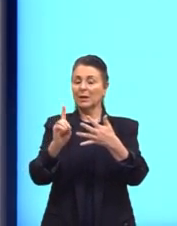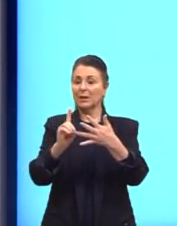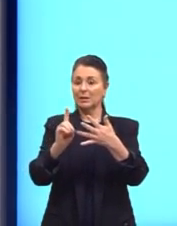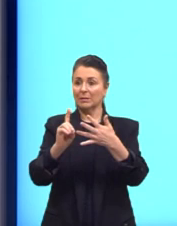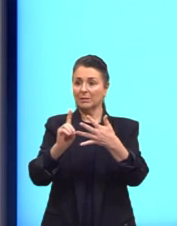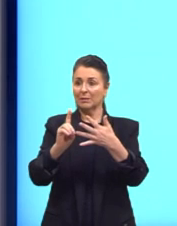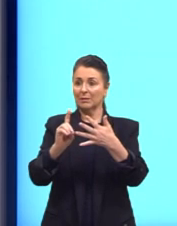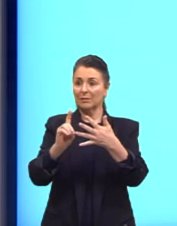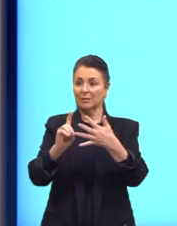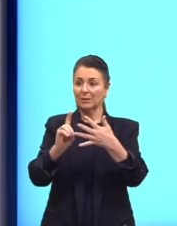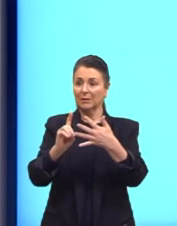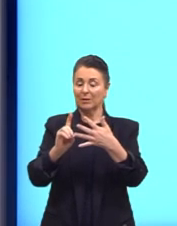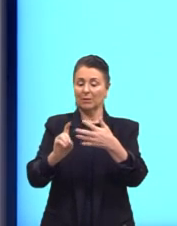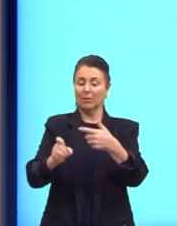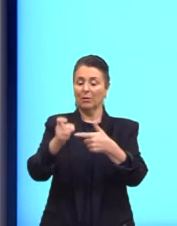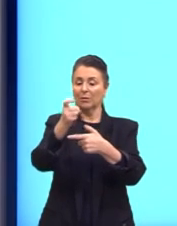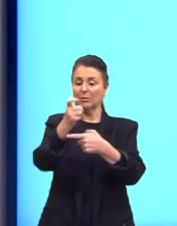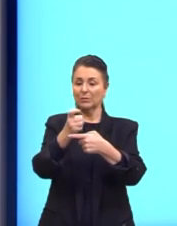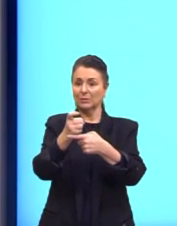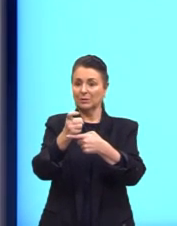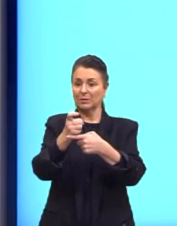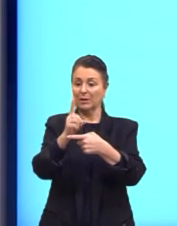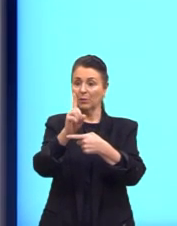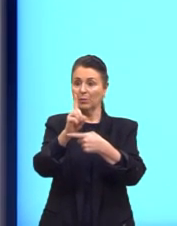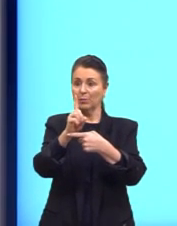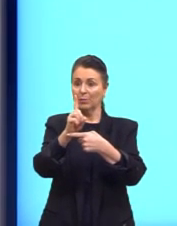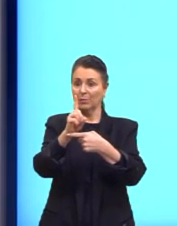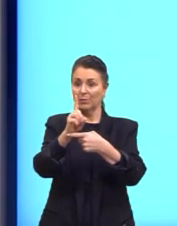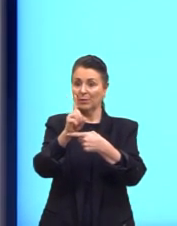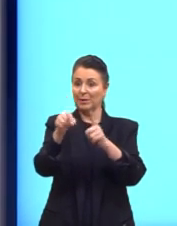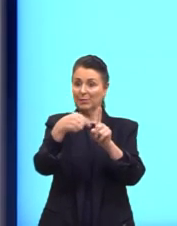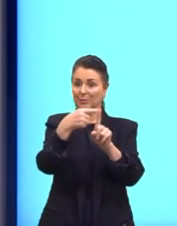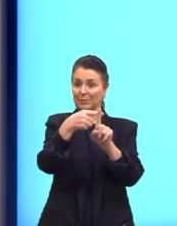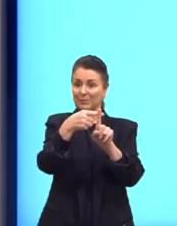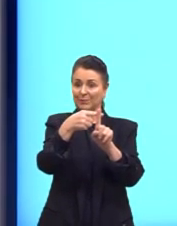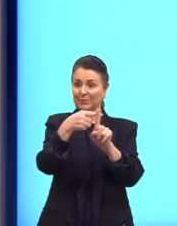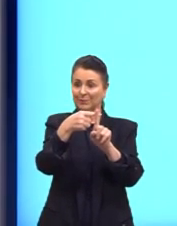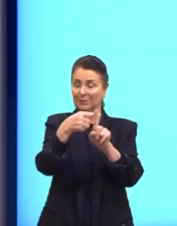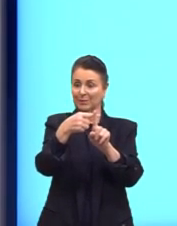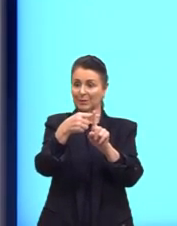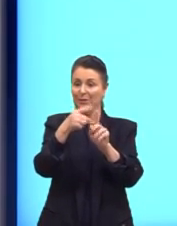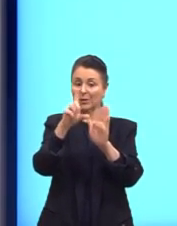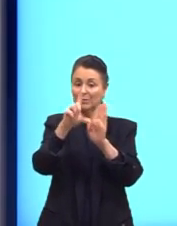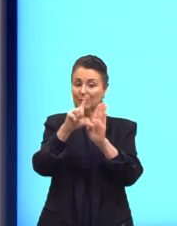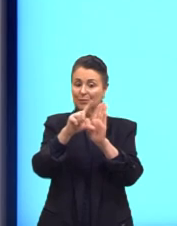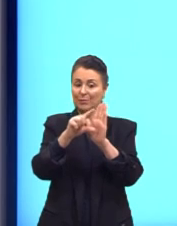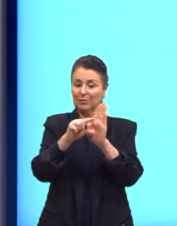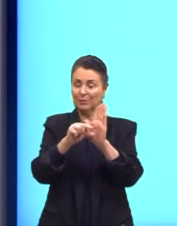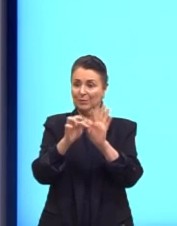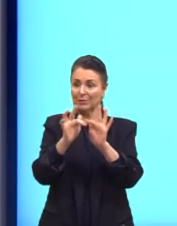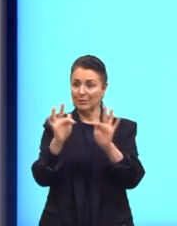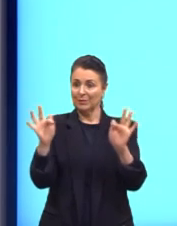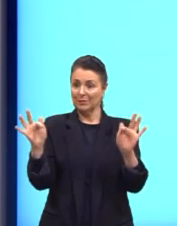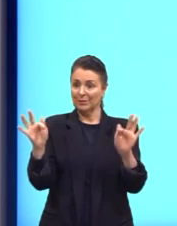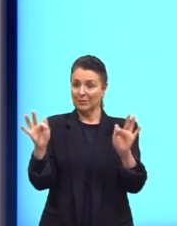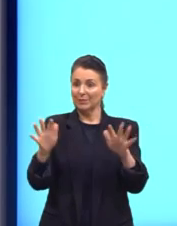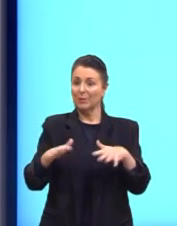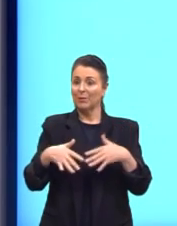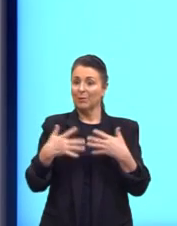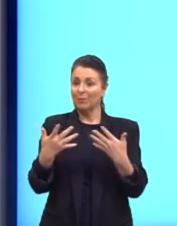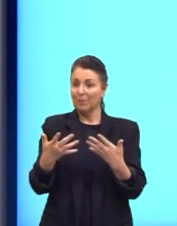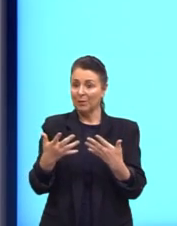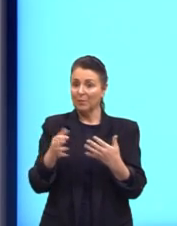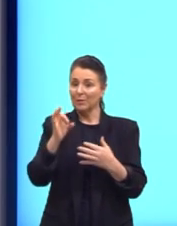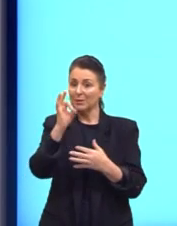ele é positivo, é 1 sobre 10. Como a nossa função é decrescente, sobra apenas, né? A